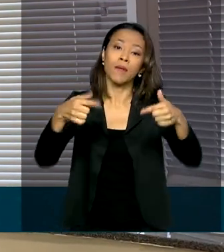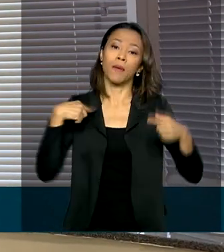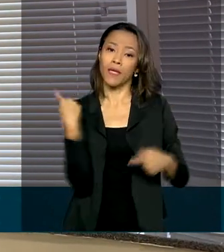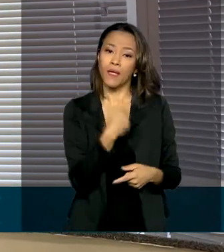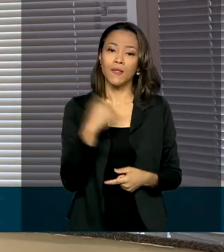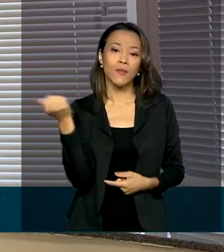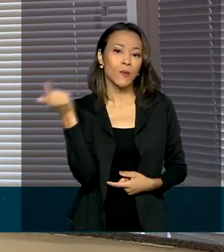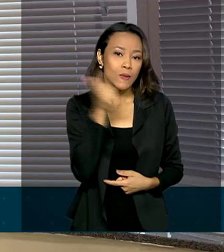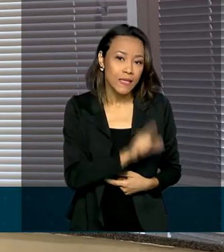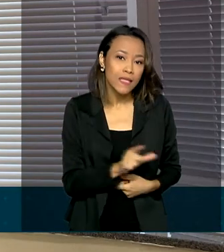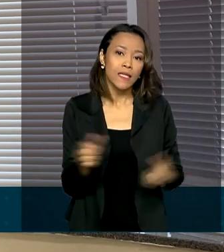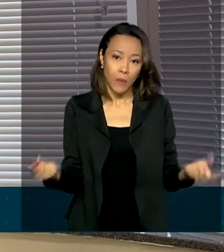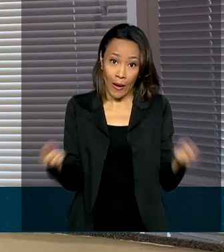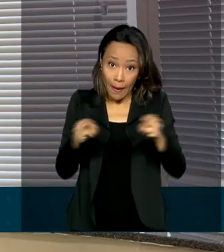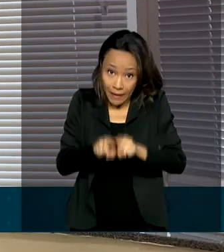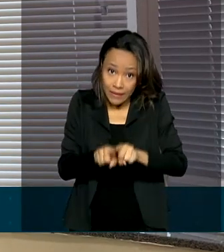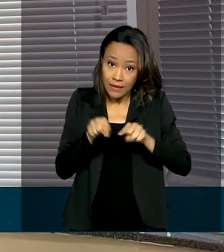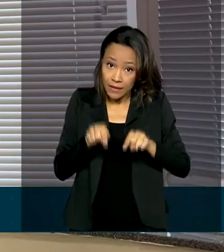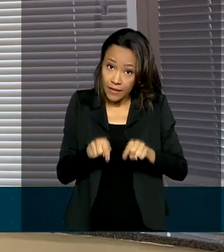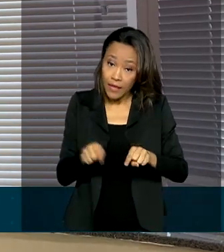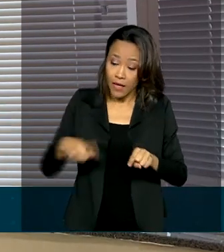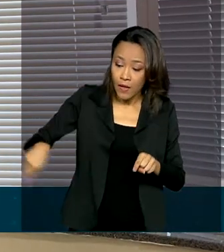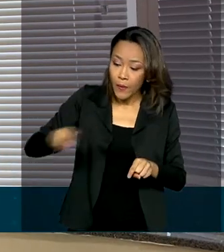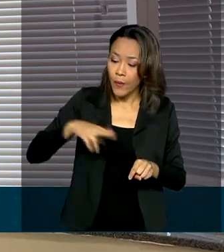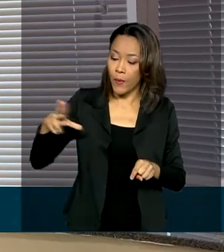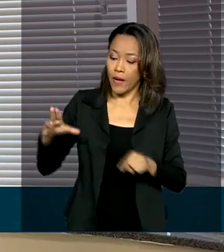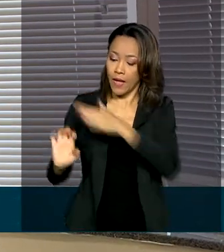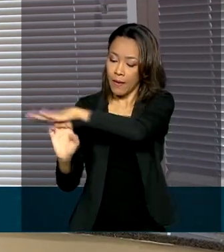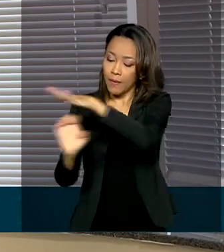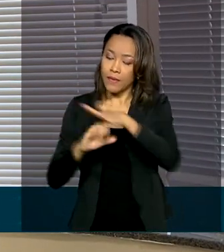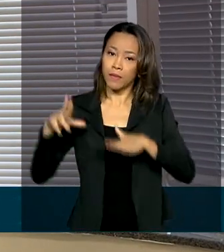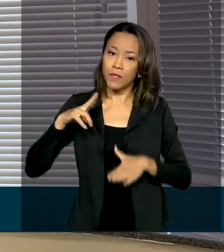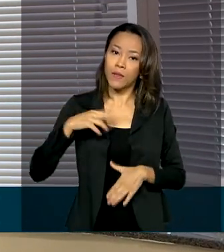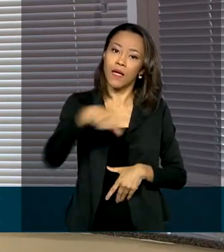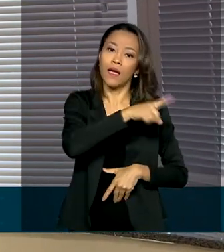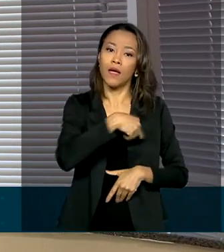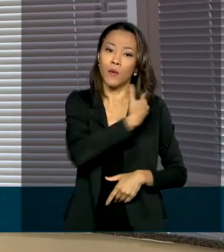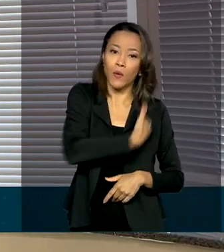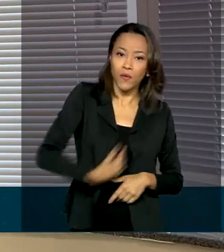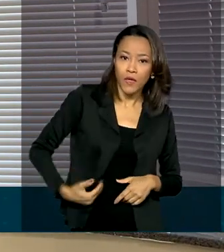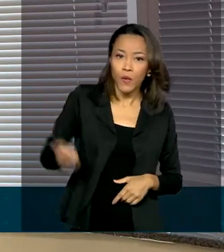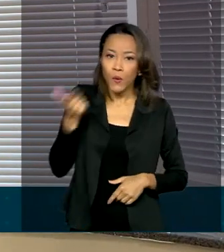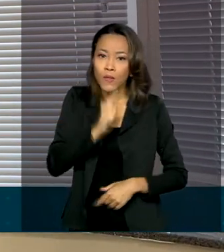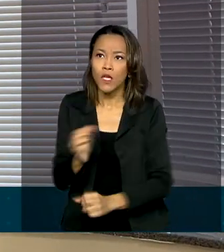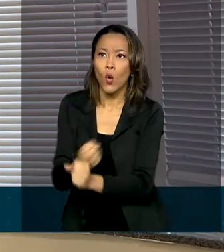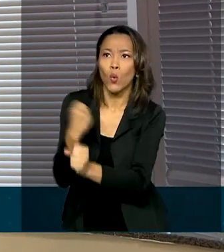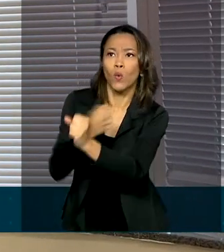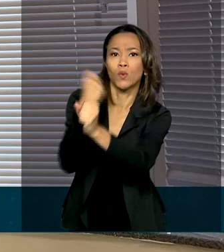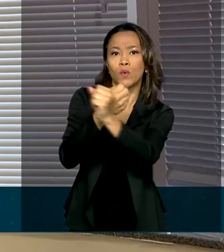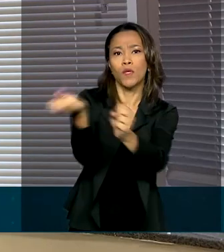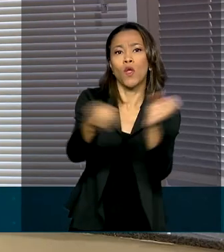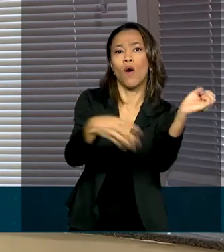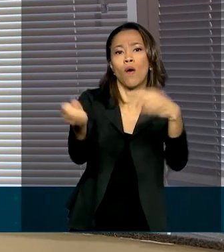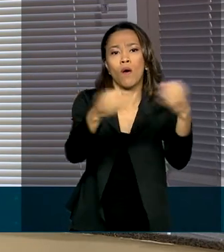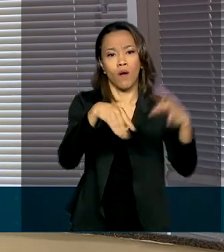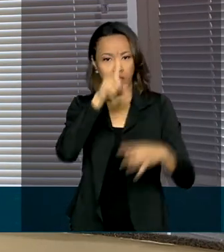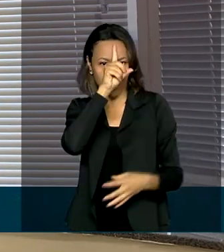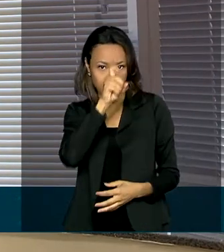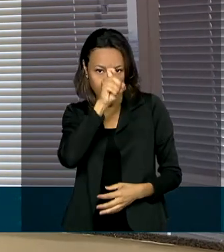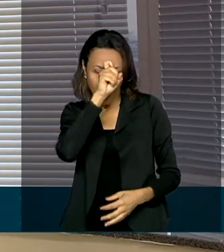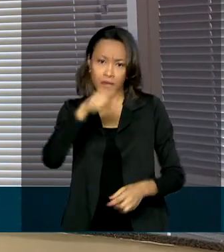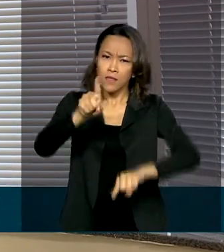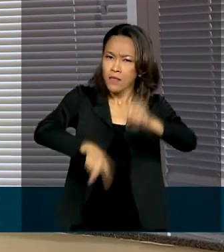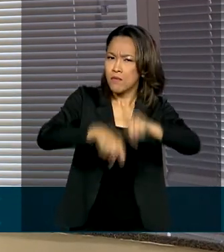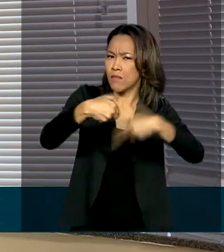possa, via parceria com empresas privadas, finalizar esses empreendimentos, construir novas UBSs, equipá-las